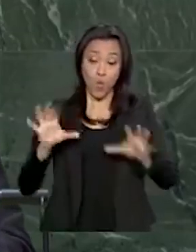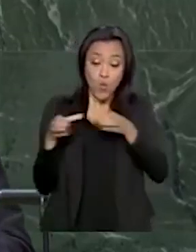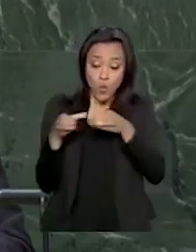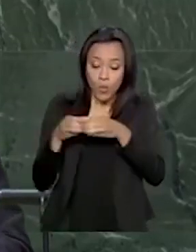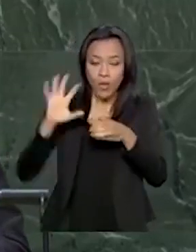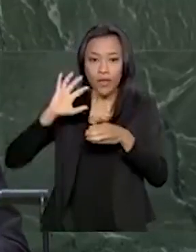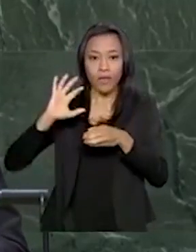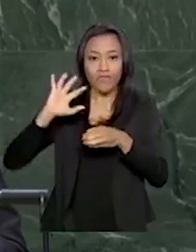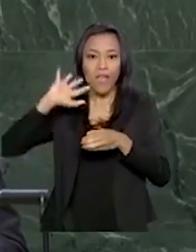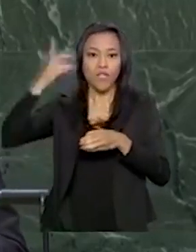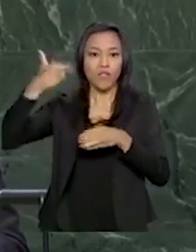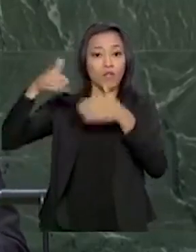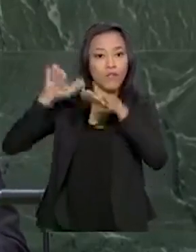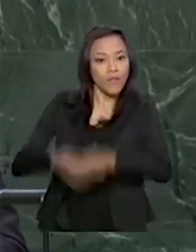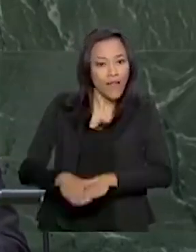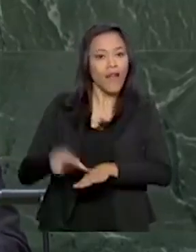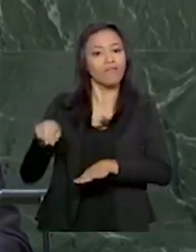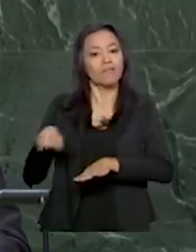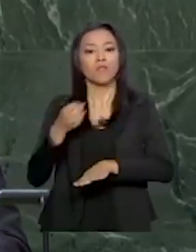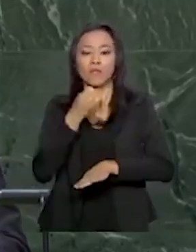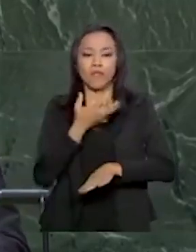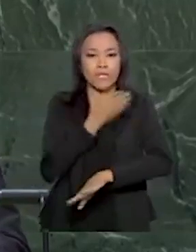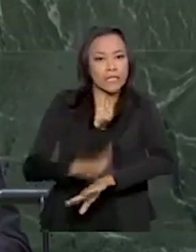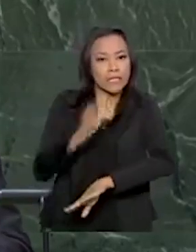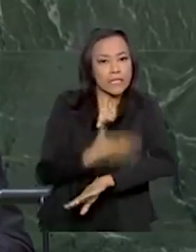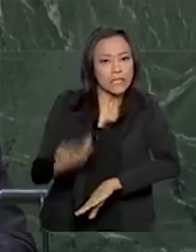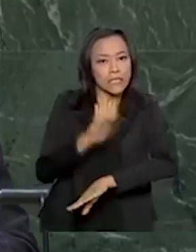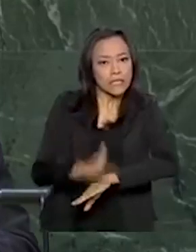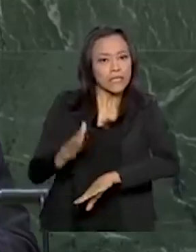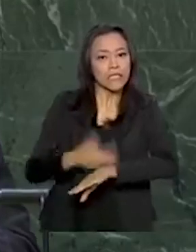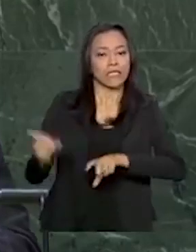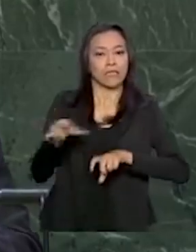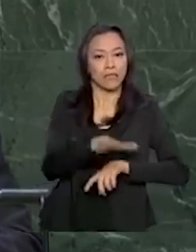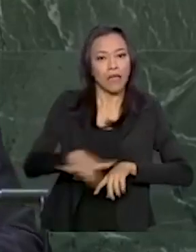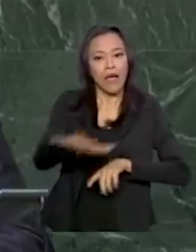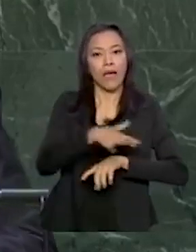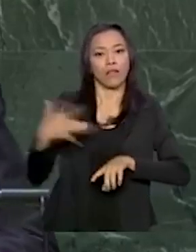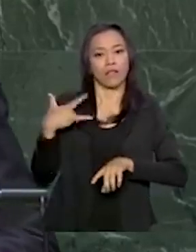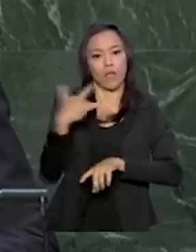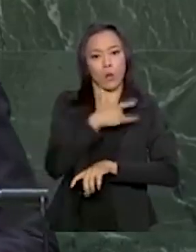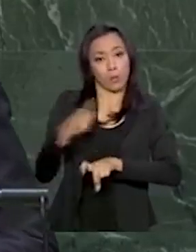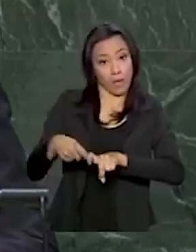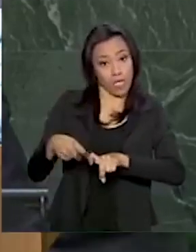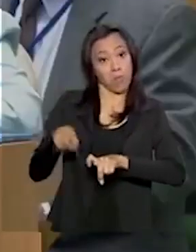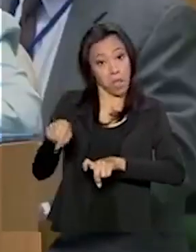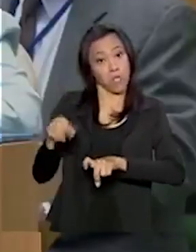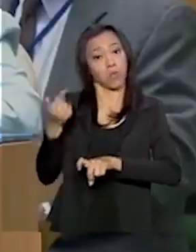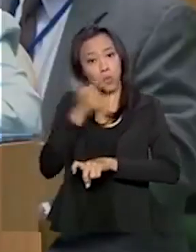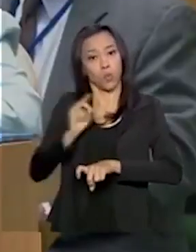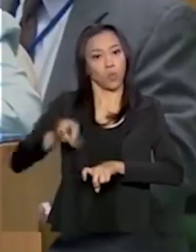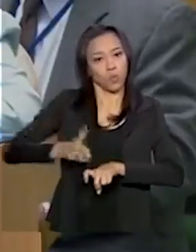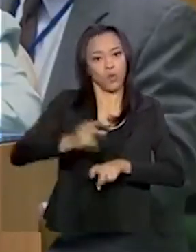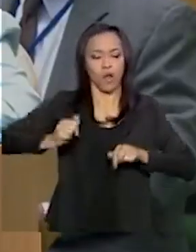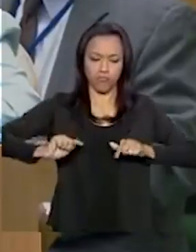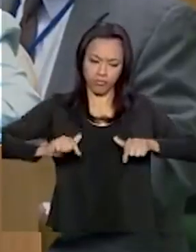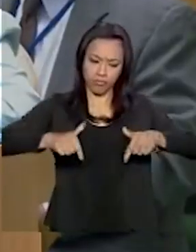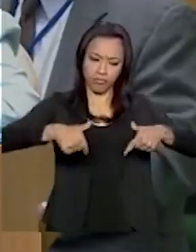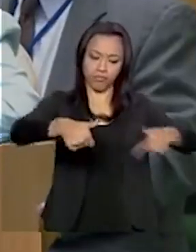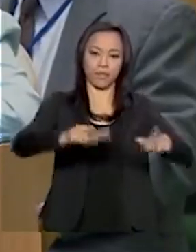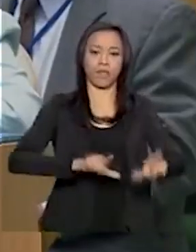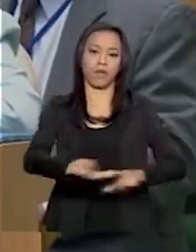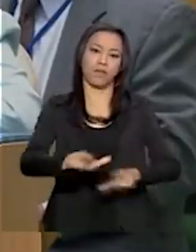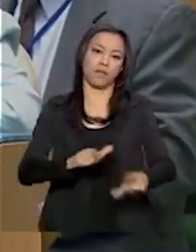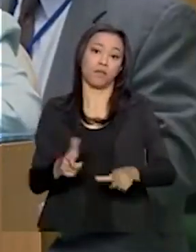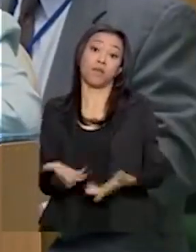submeterão à qualificação médica para exercer sua profissão. Deste modo, nosso país